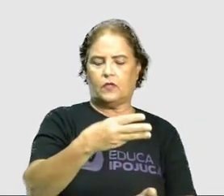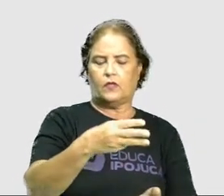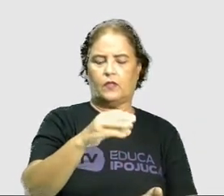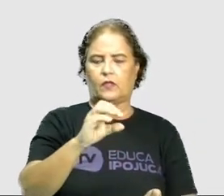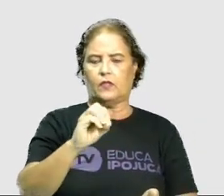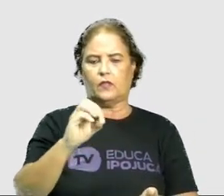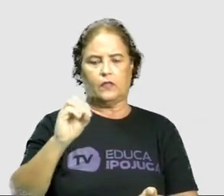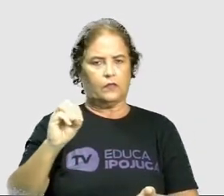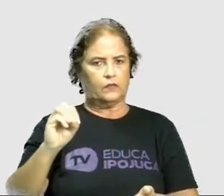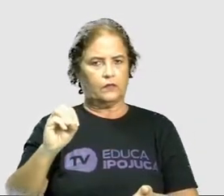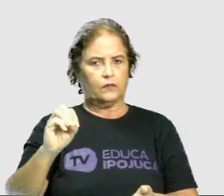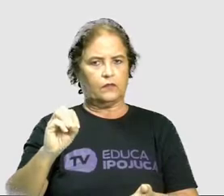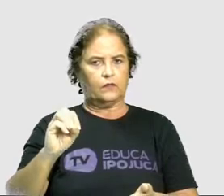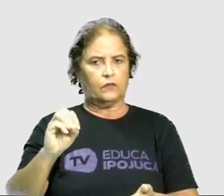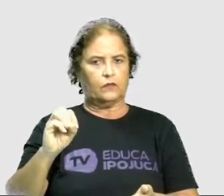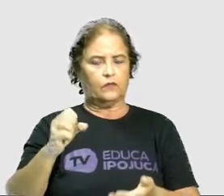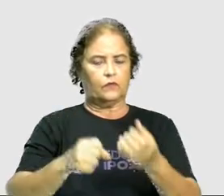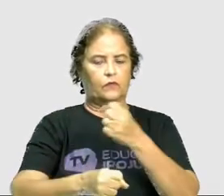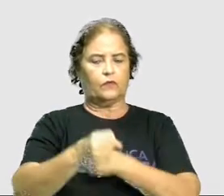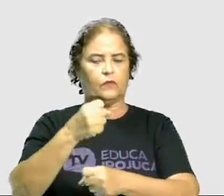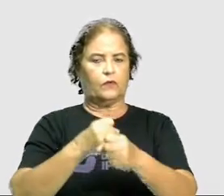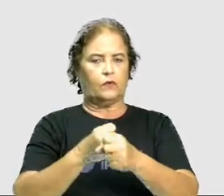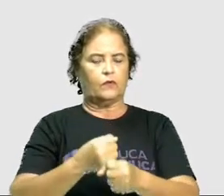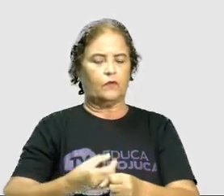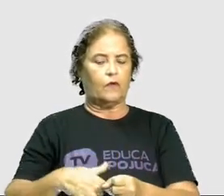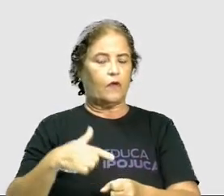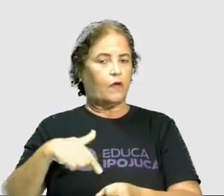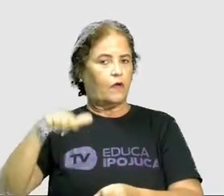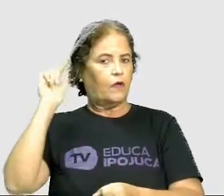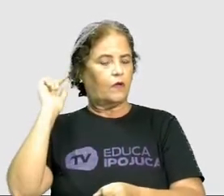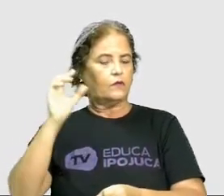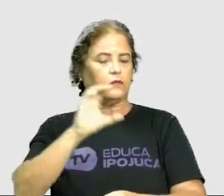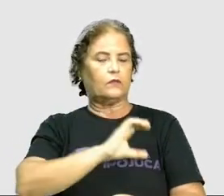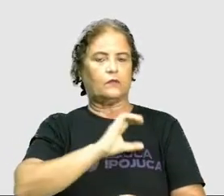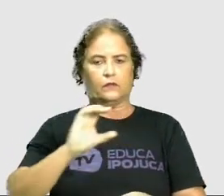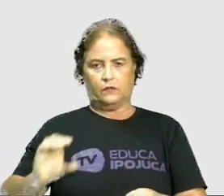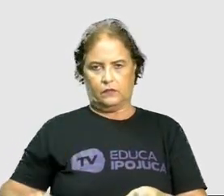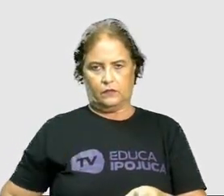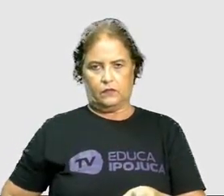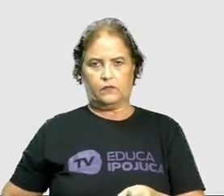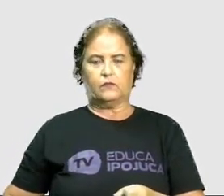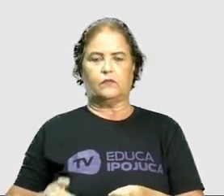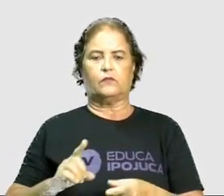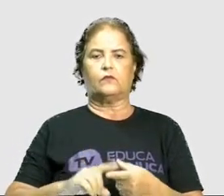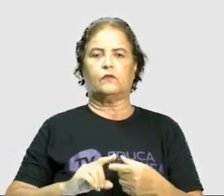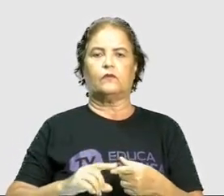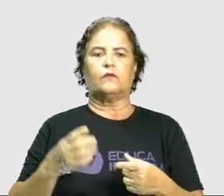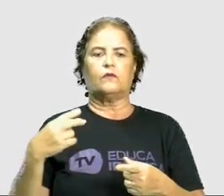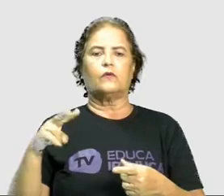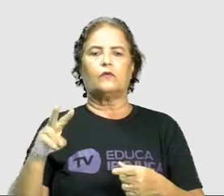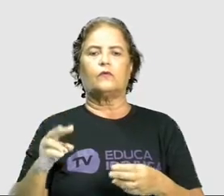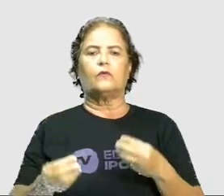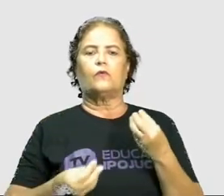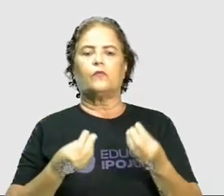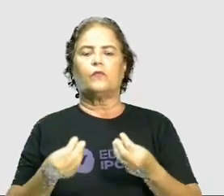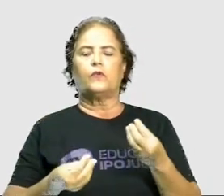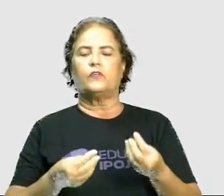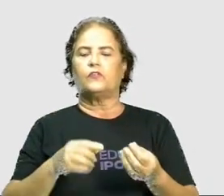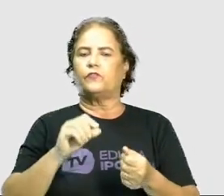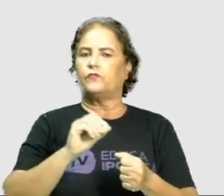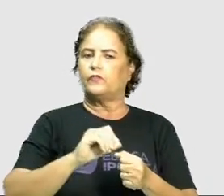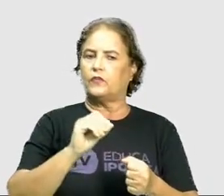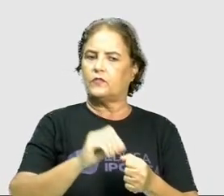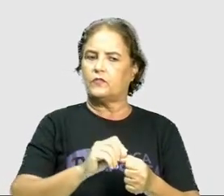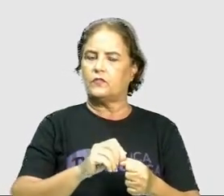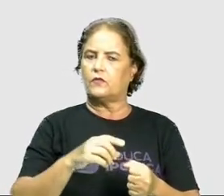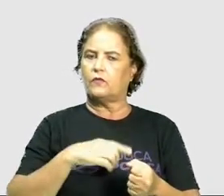Cristo. E se nós percebermos como os hindus, eles representavam nessa primeira linha, vemos